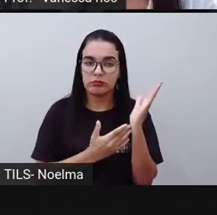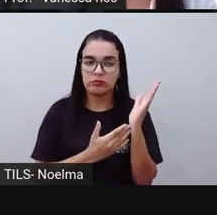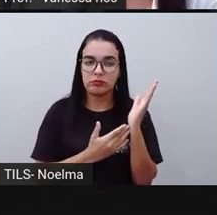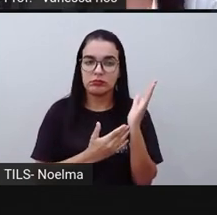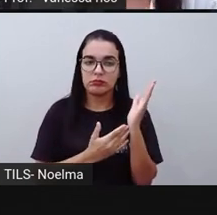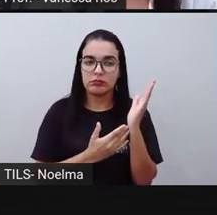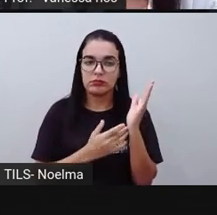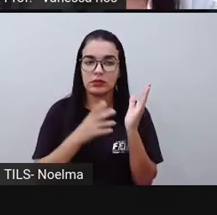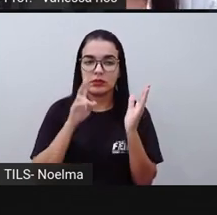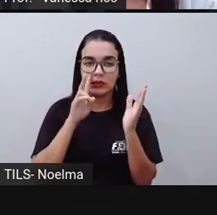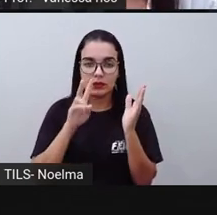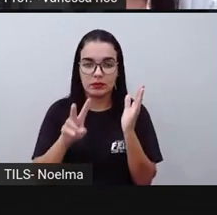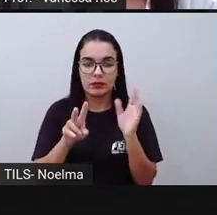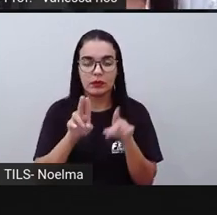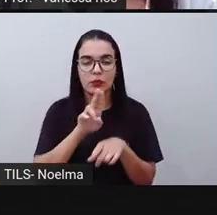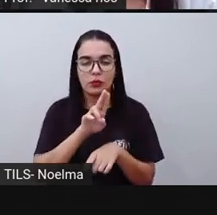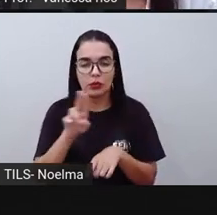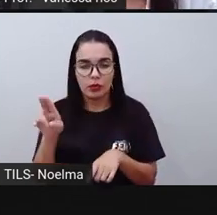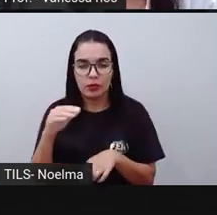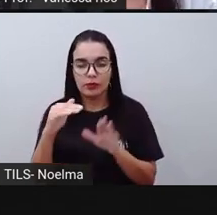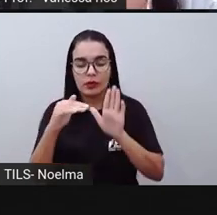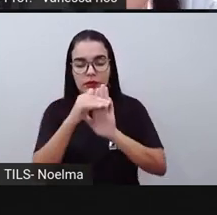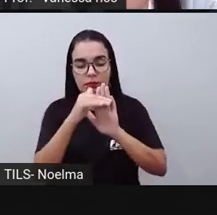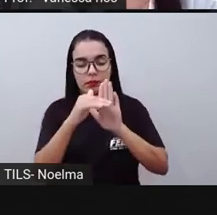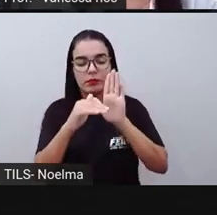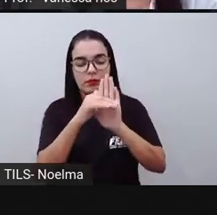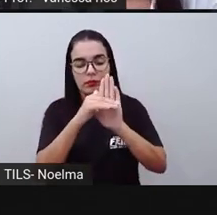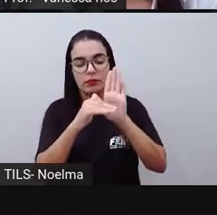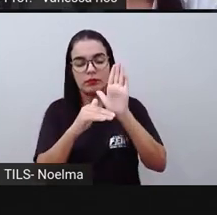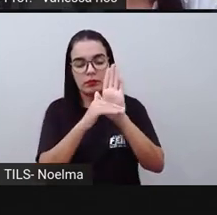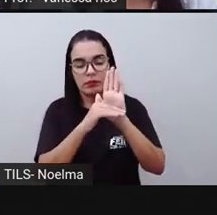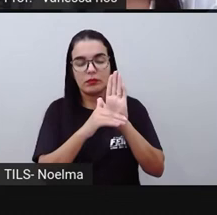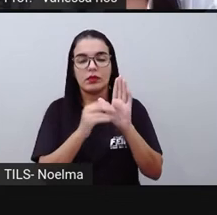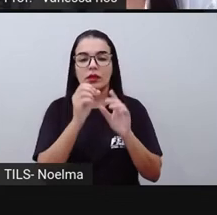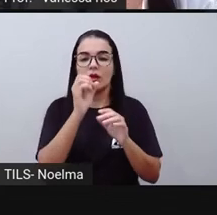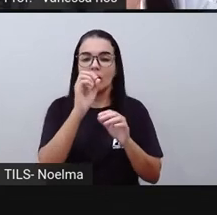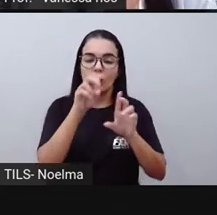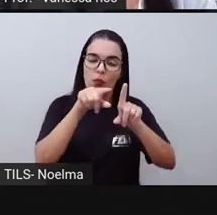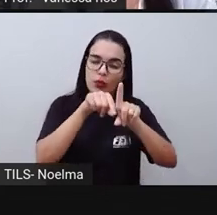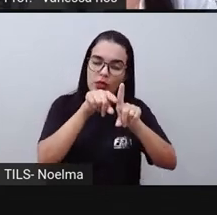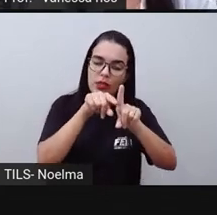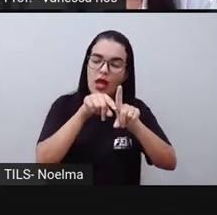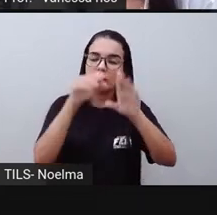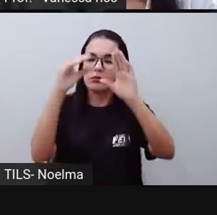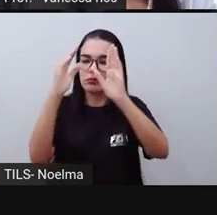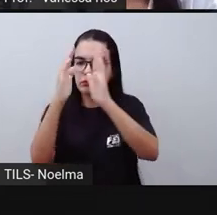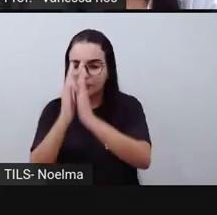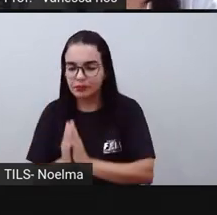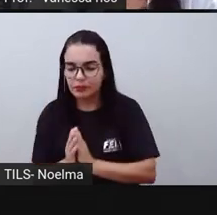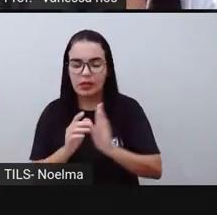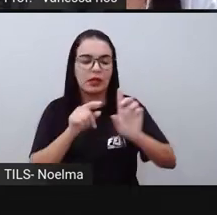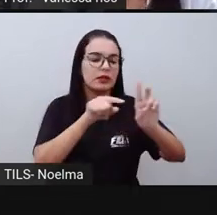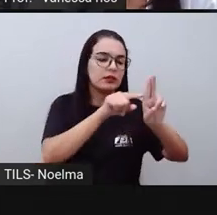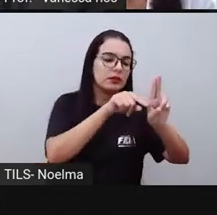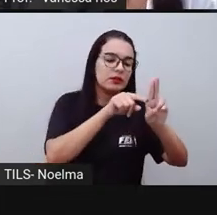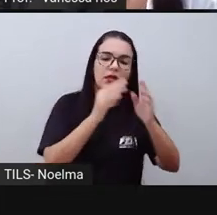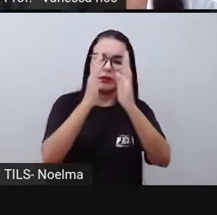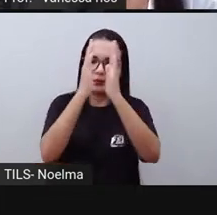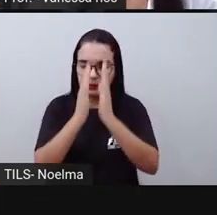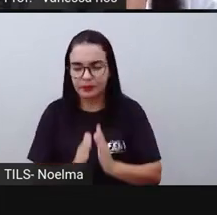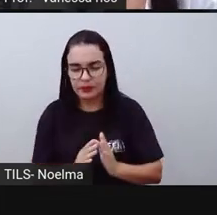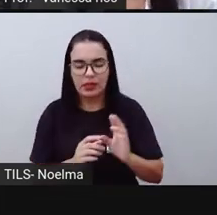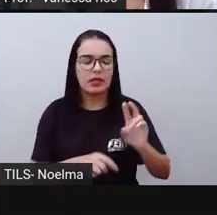operação. E observar também aí as ordens, não é? E aí deixar unidade embaixo de unidade, dezena embaixo de dezena,